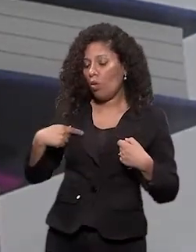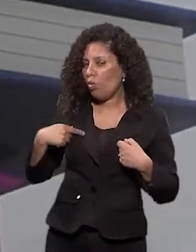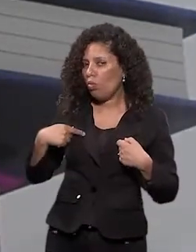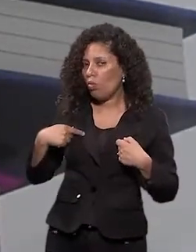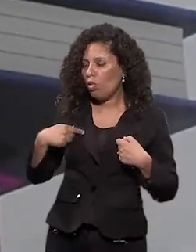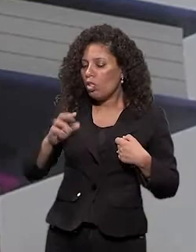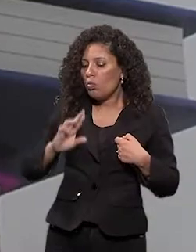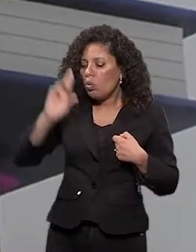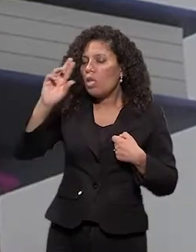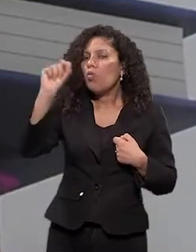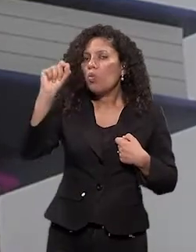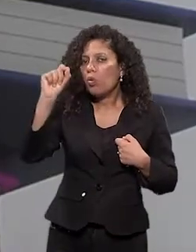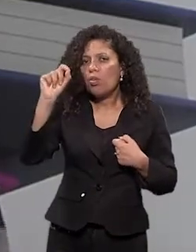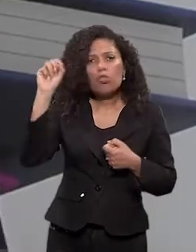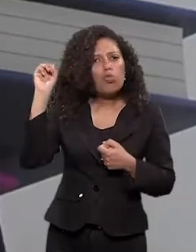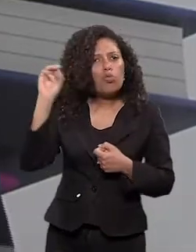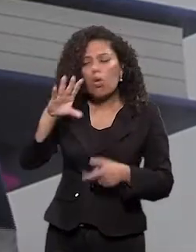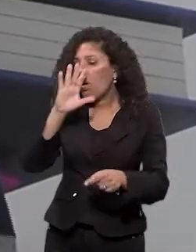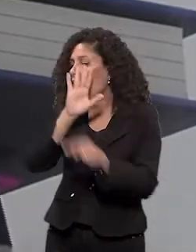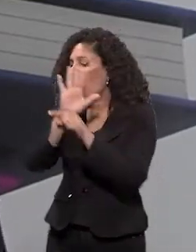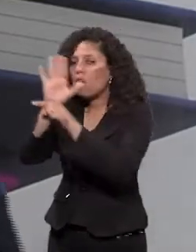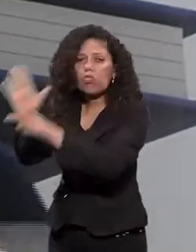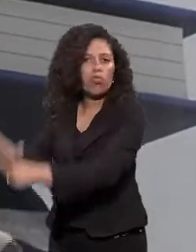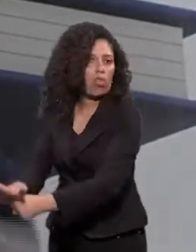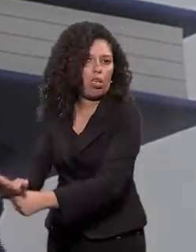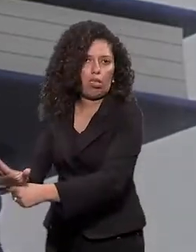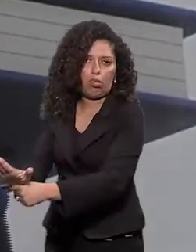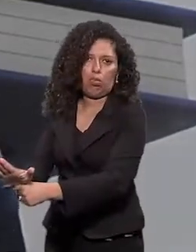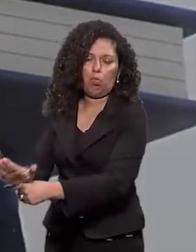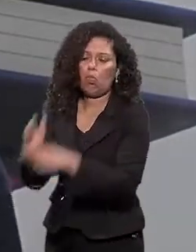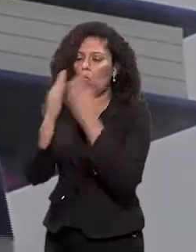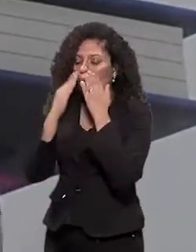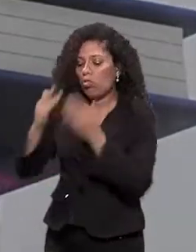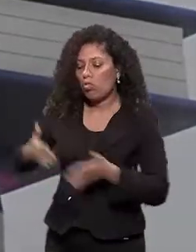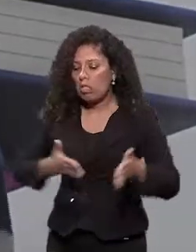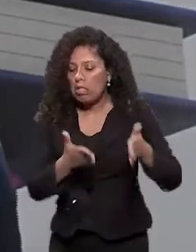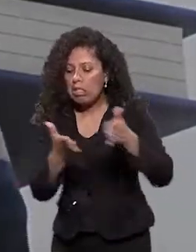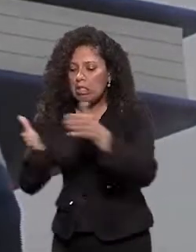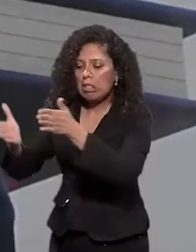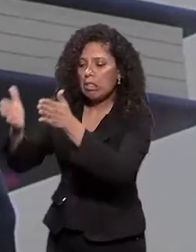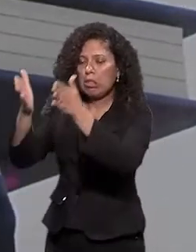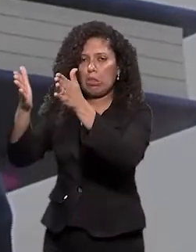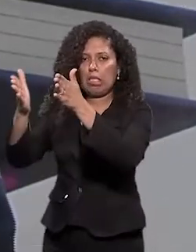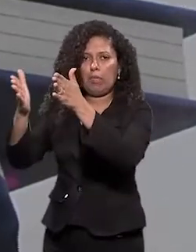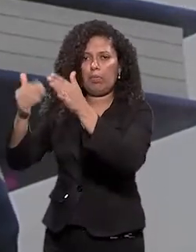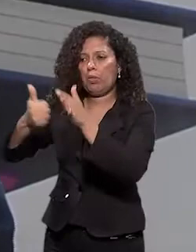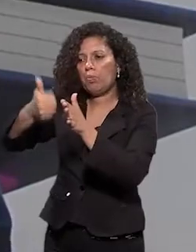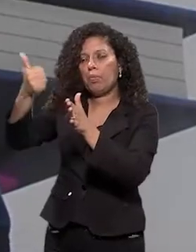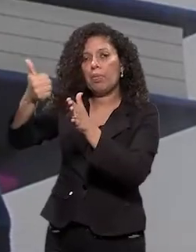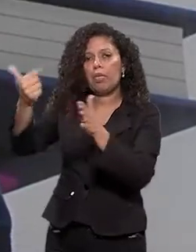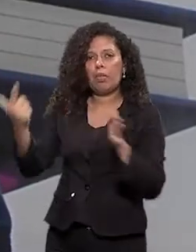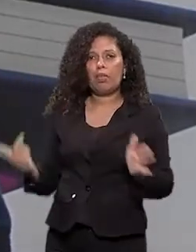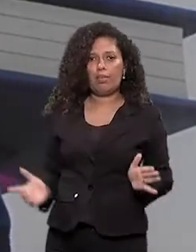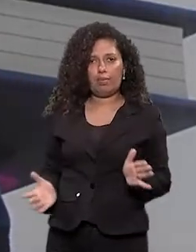função ali era passar a informação e tentar mostrar um caminho para eles crescerem para uma direção mais legal, assim.